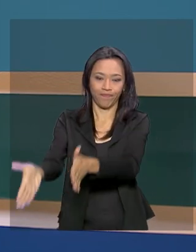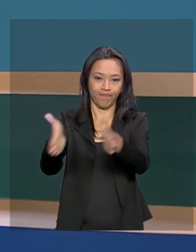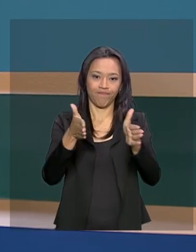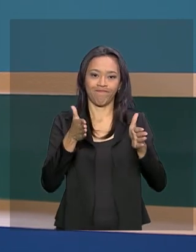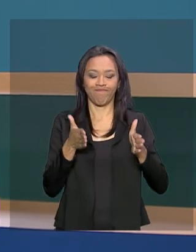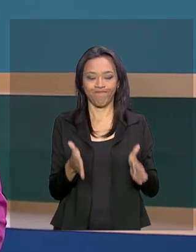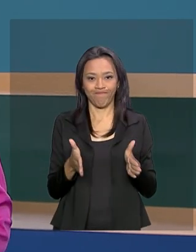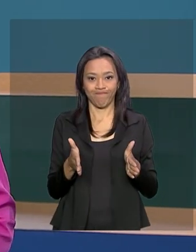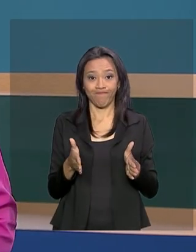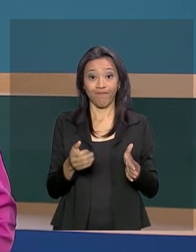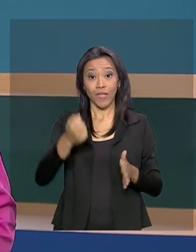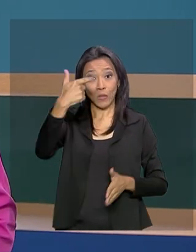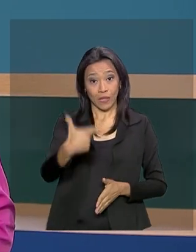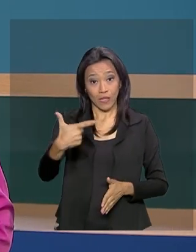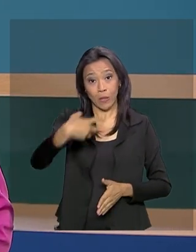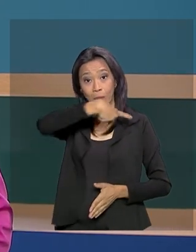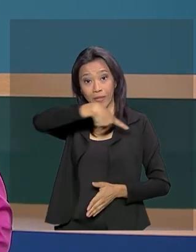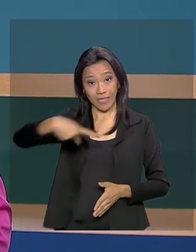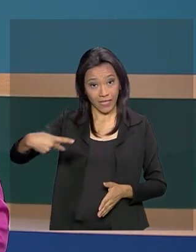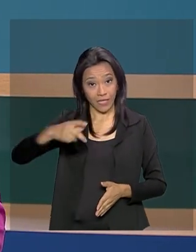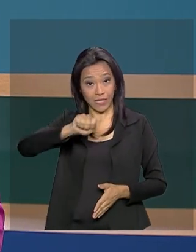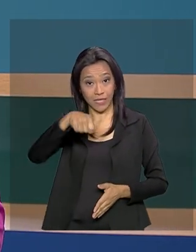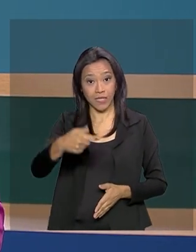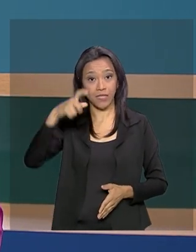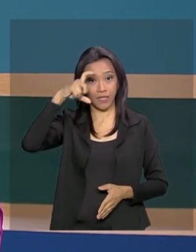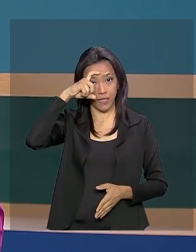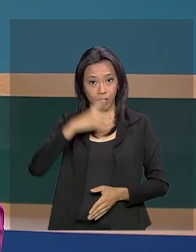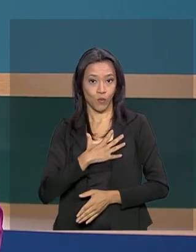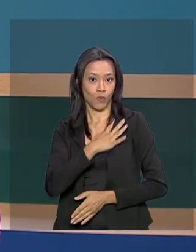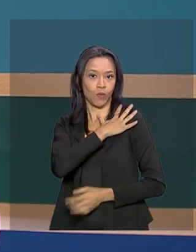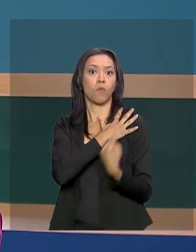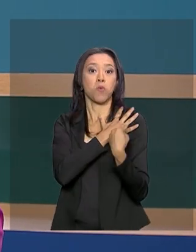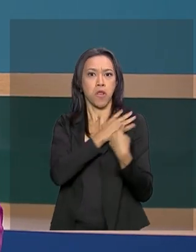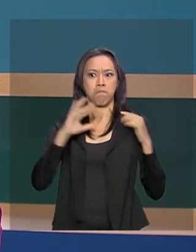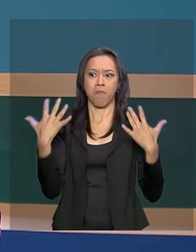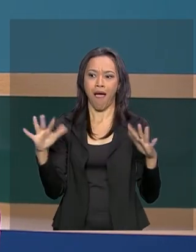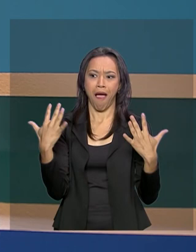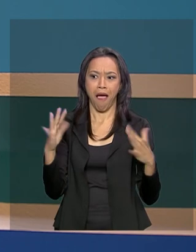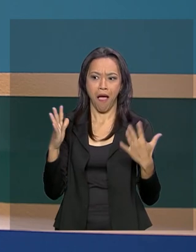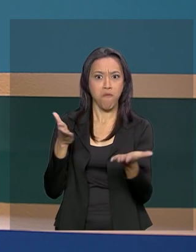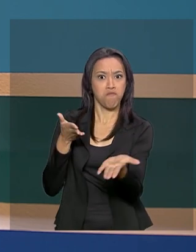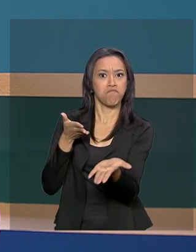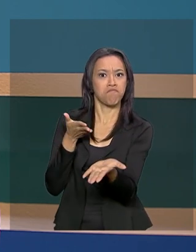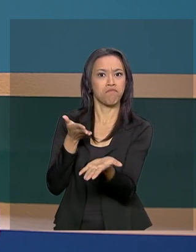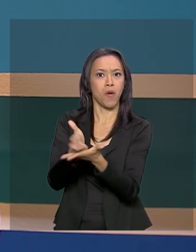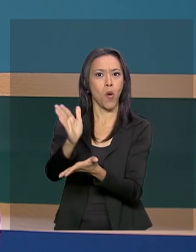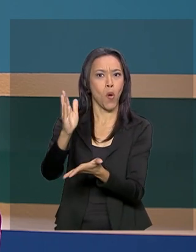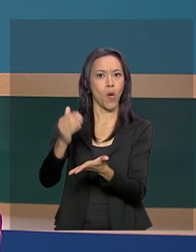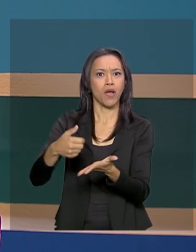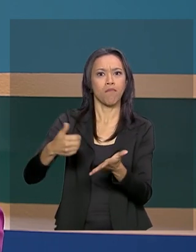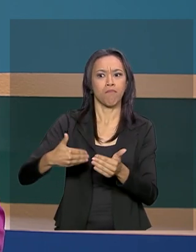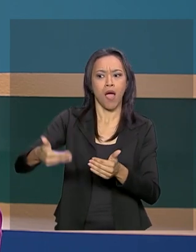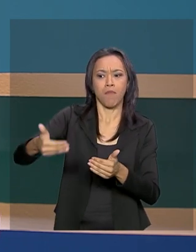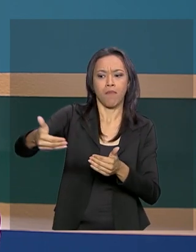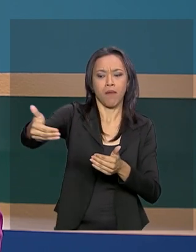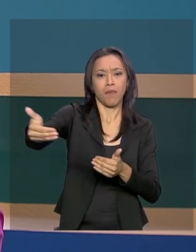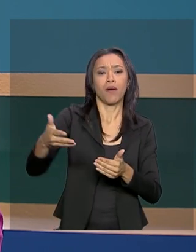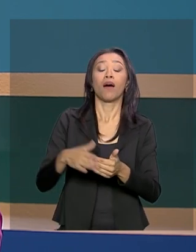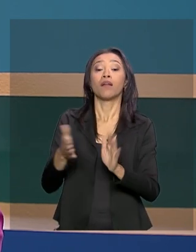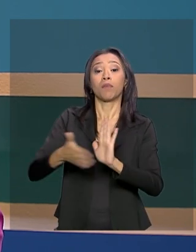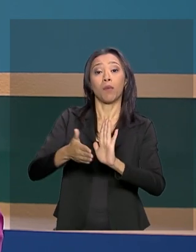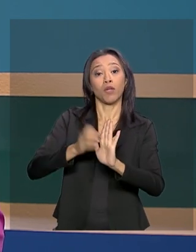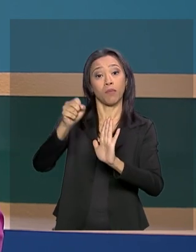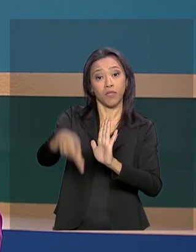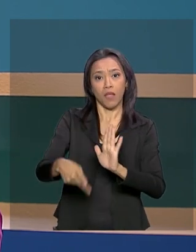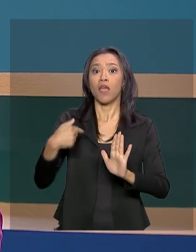O vice-presidente Hamilton Mourão comemorou o avanço da nova previdência no Senado. Mourão esteve em Palmas, no